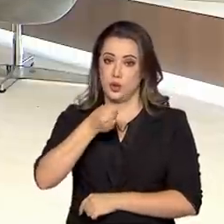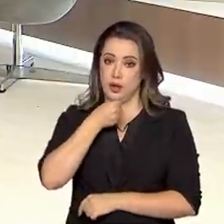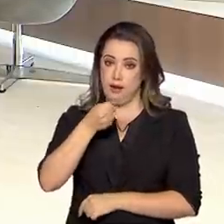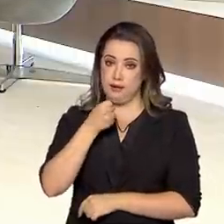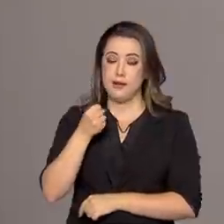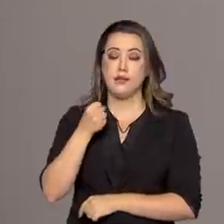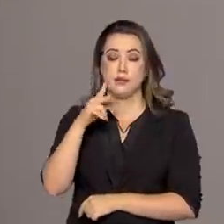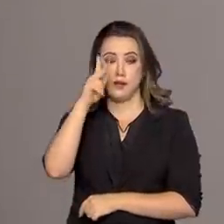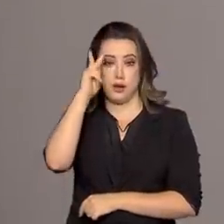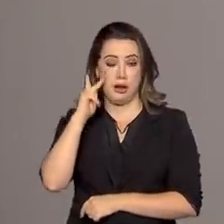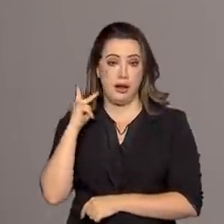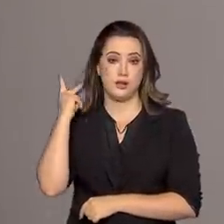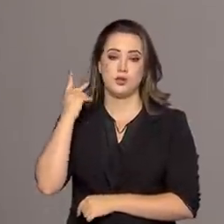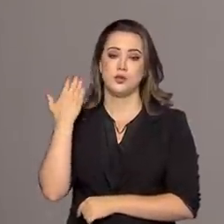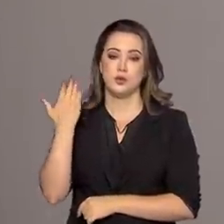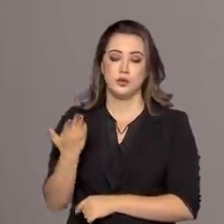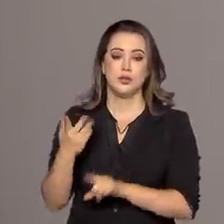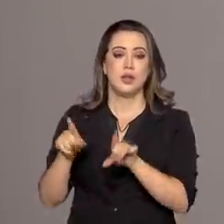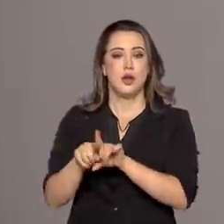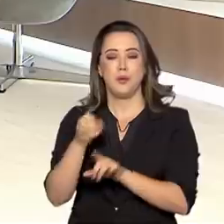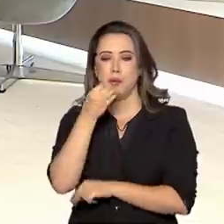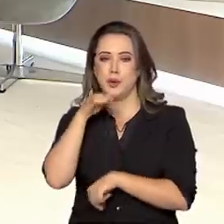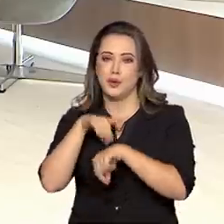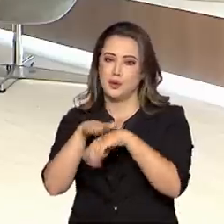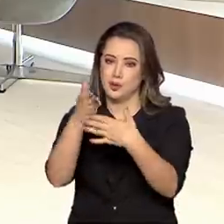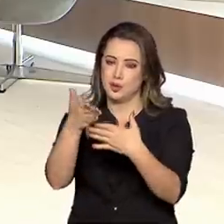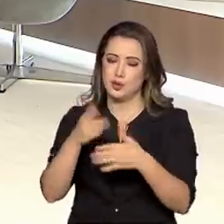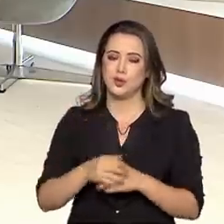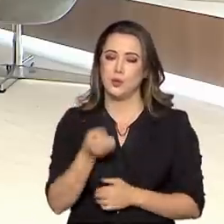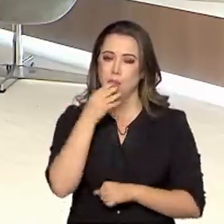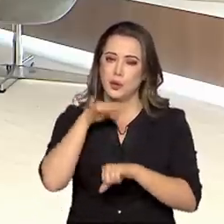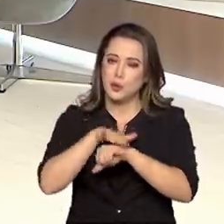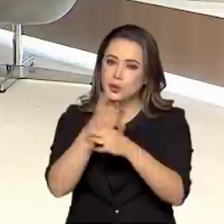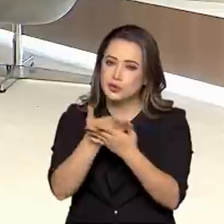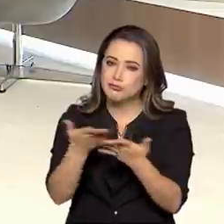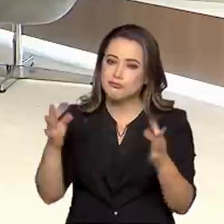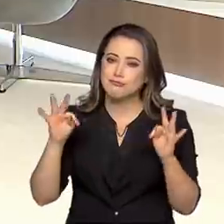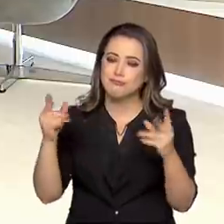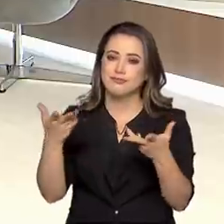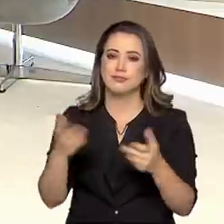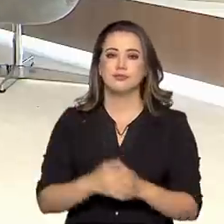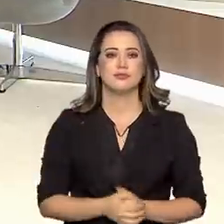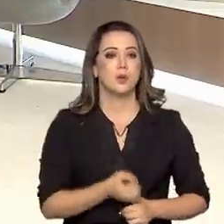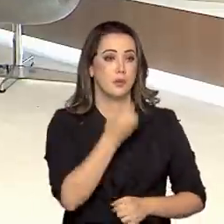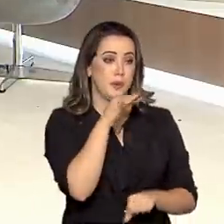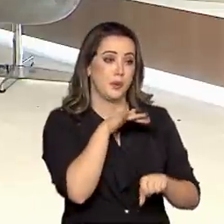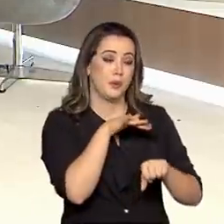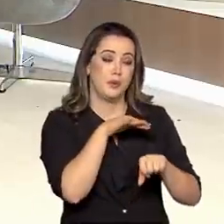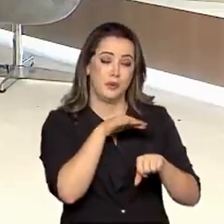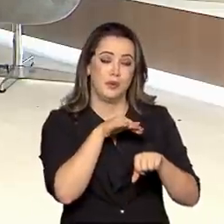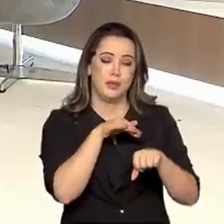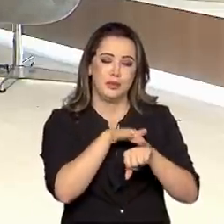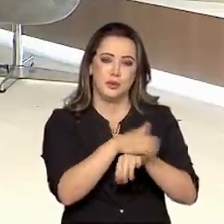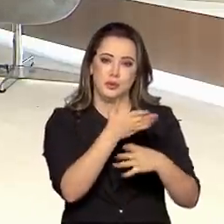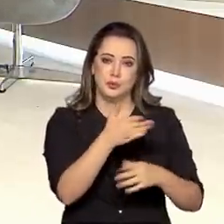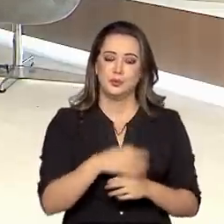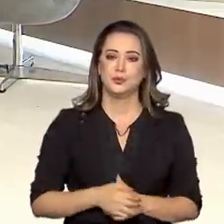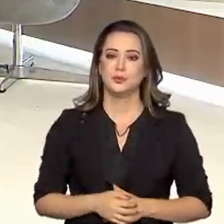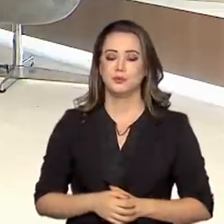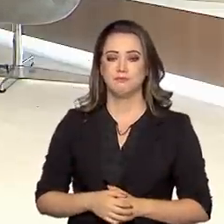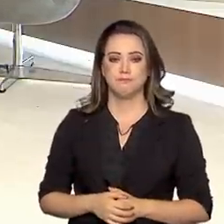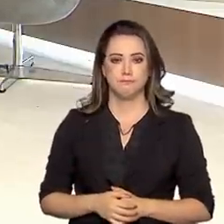do Repórter Brasil, Catiúcio Aneri. Boa noite, Catiúcio. Boa noite, boa noite a todos. Boa noite, Catiúcio. Presidente,